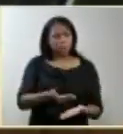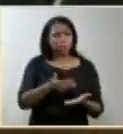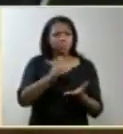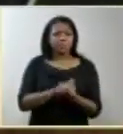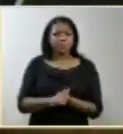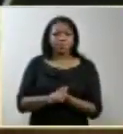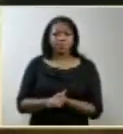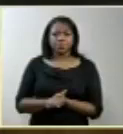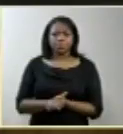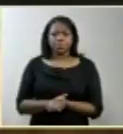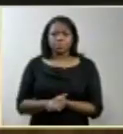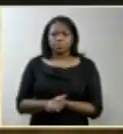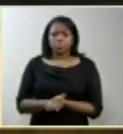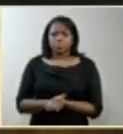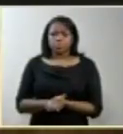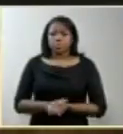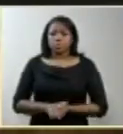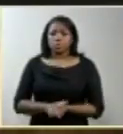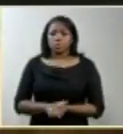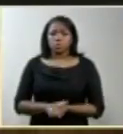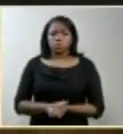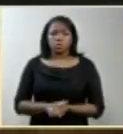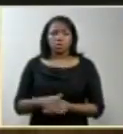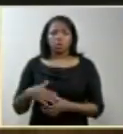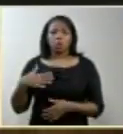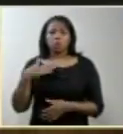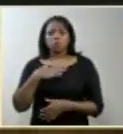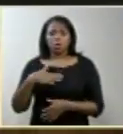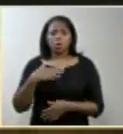Ilustre e subprocurador-geral da República.